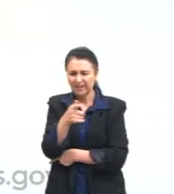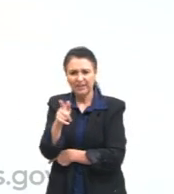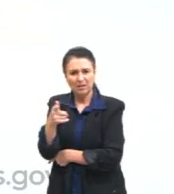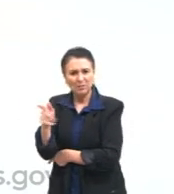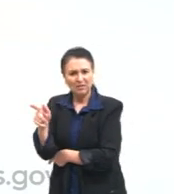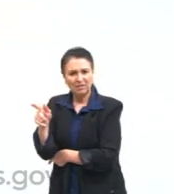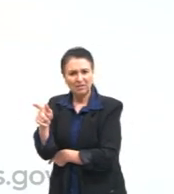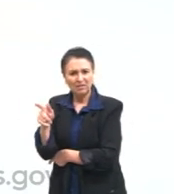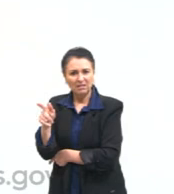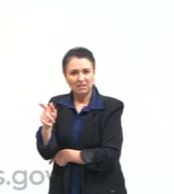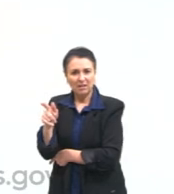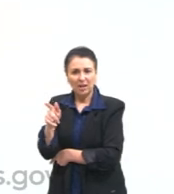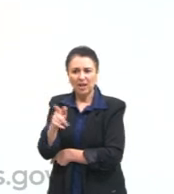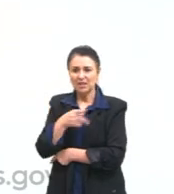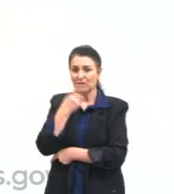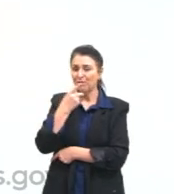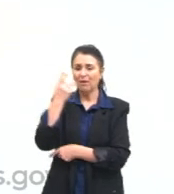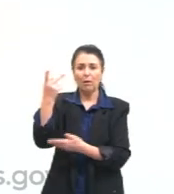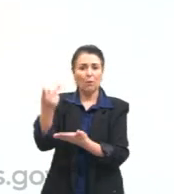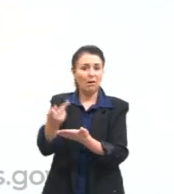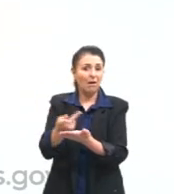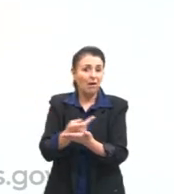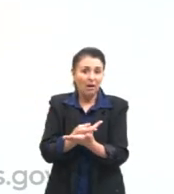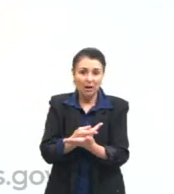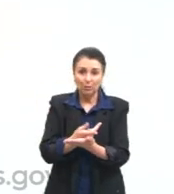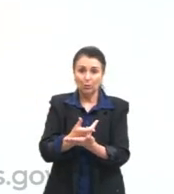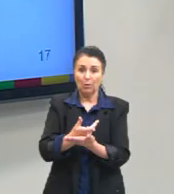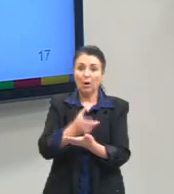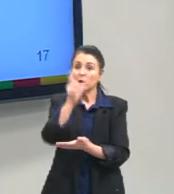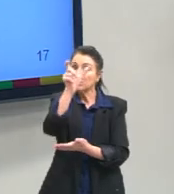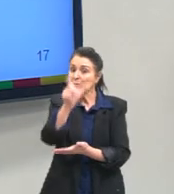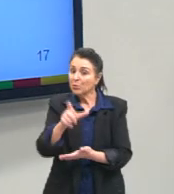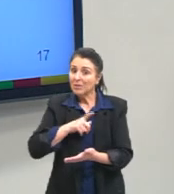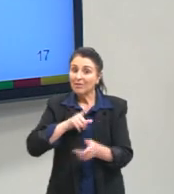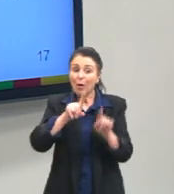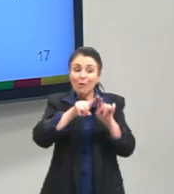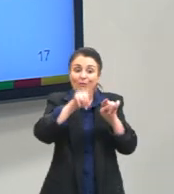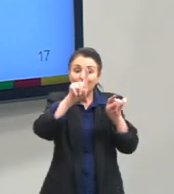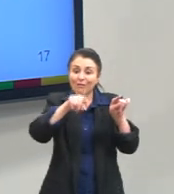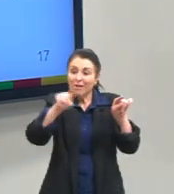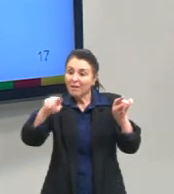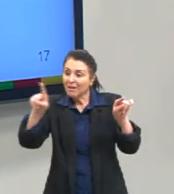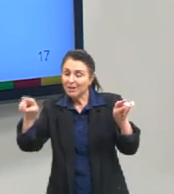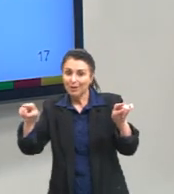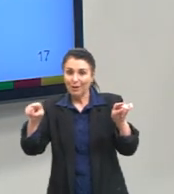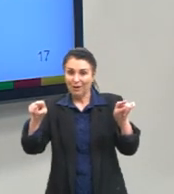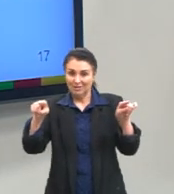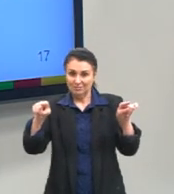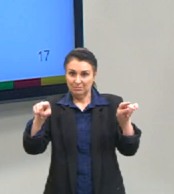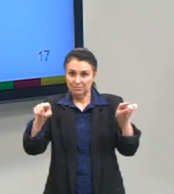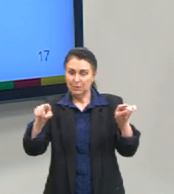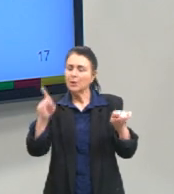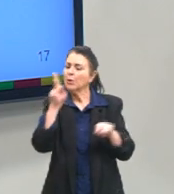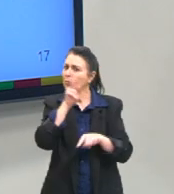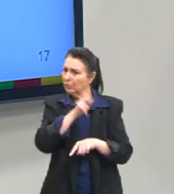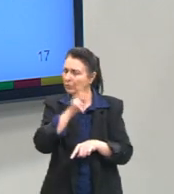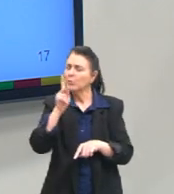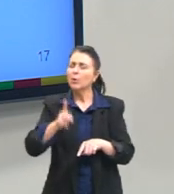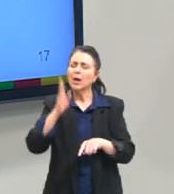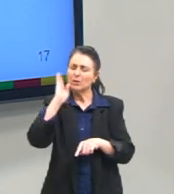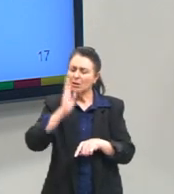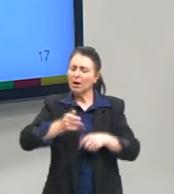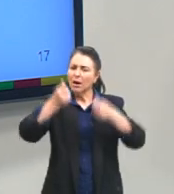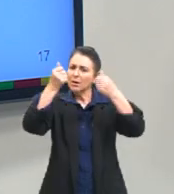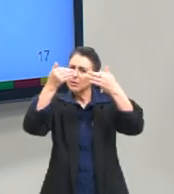elas não falam errado, elas falam variações. E muitas vezes, isso a gente viu na nossa aula de variações linguísticas,